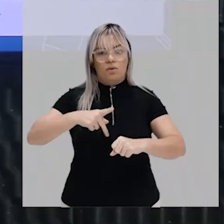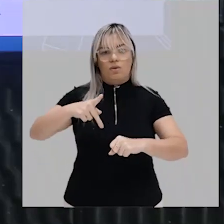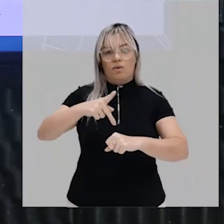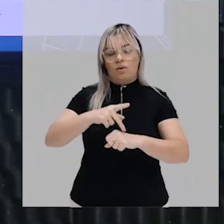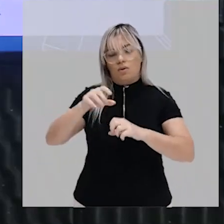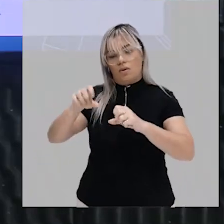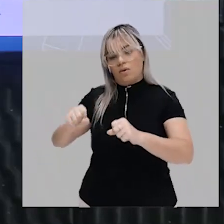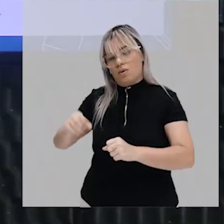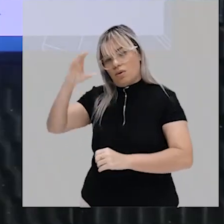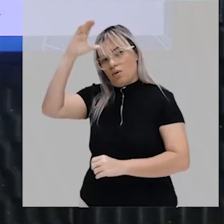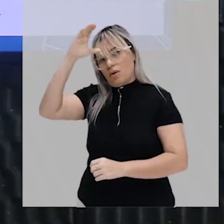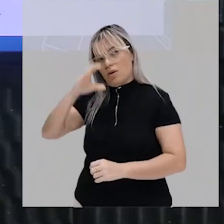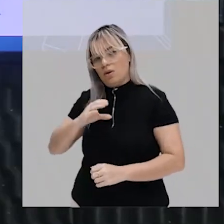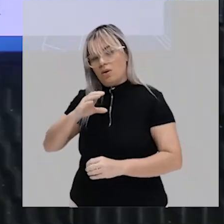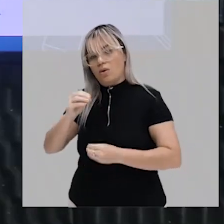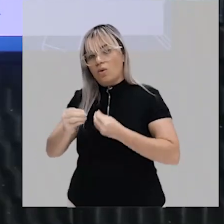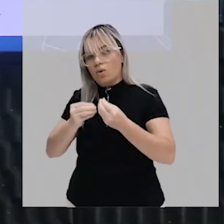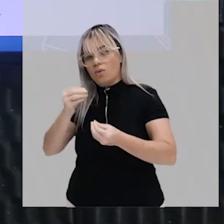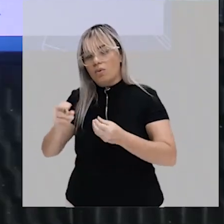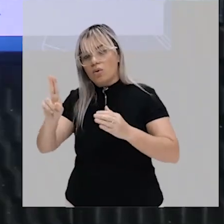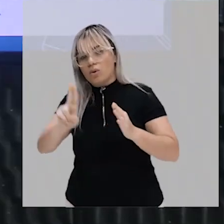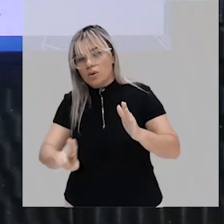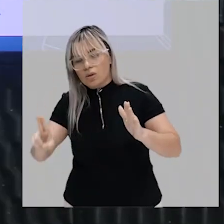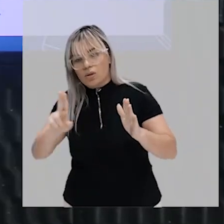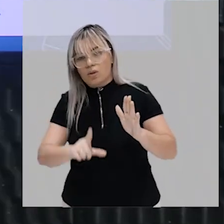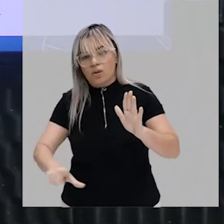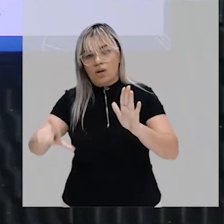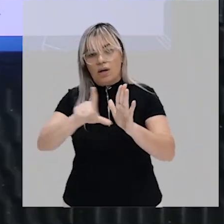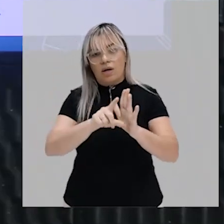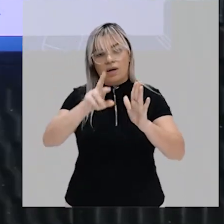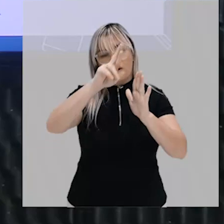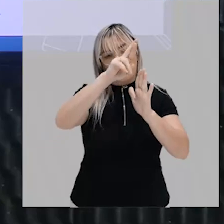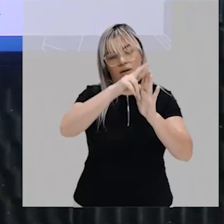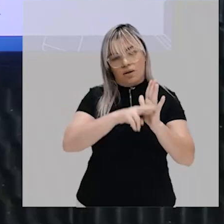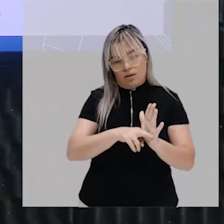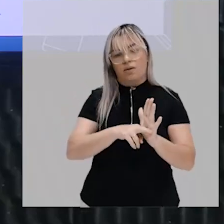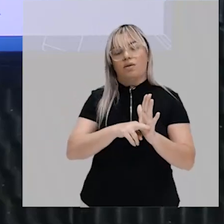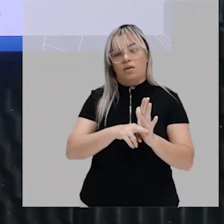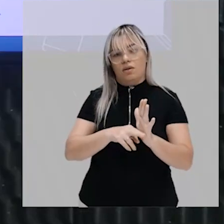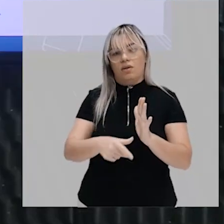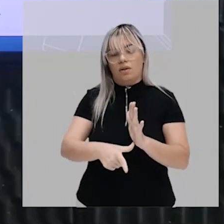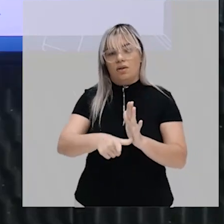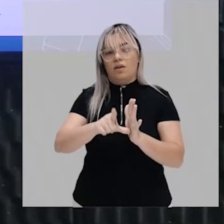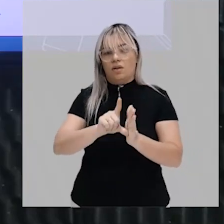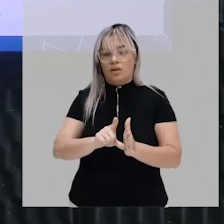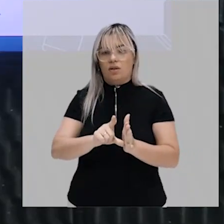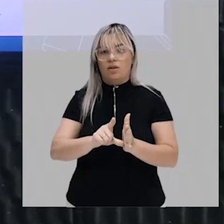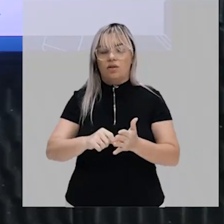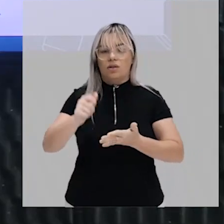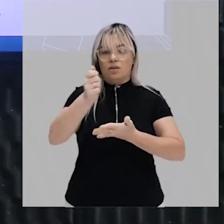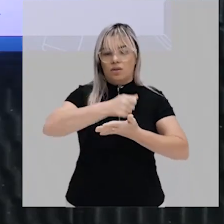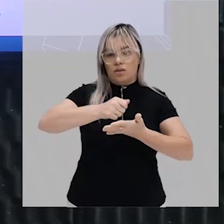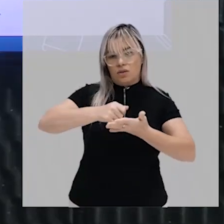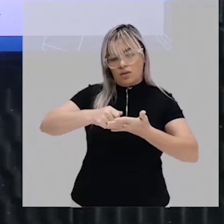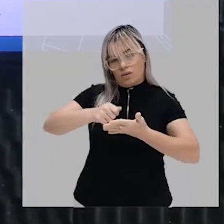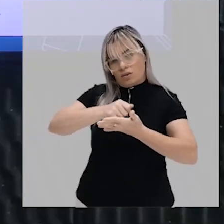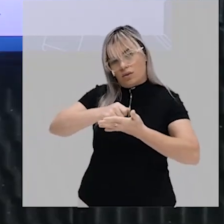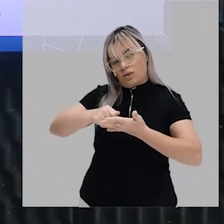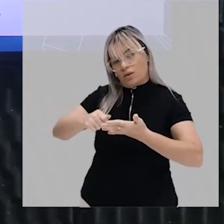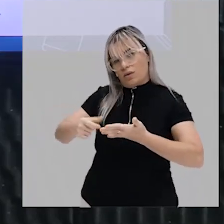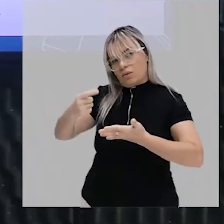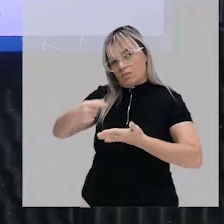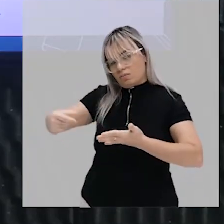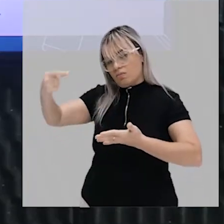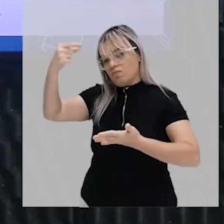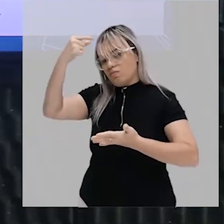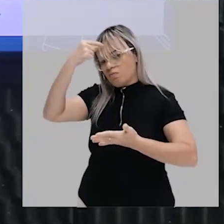através das leis através das regras previamente estabelecidas e racionalmente